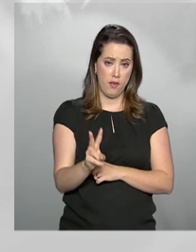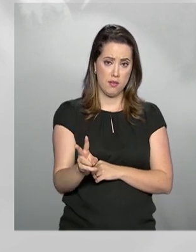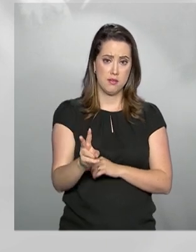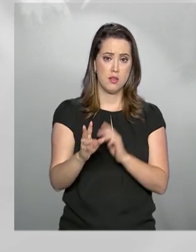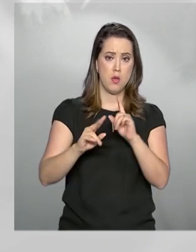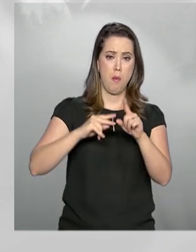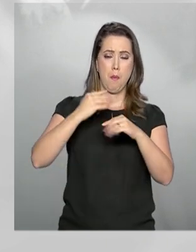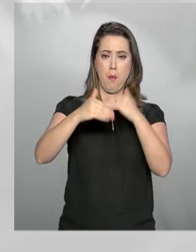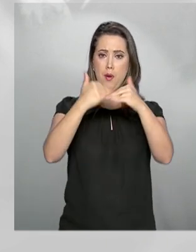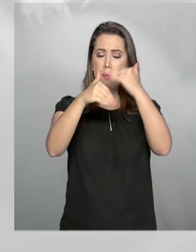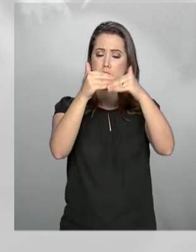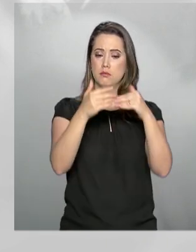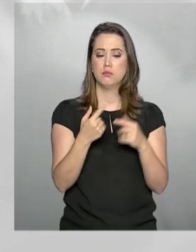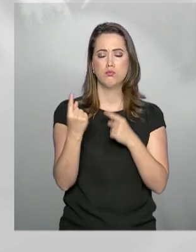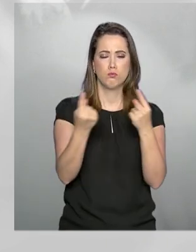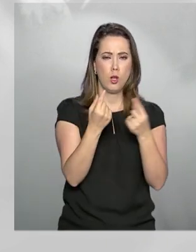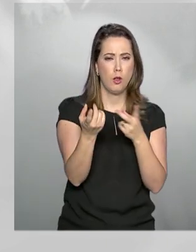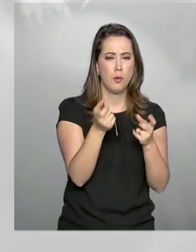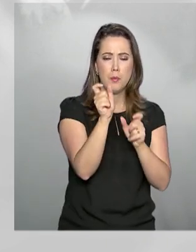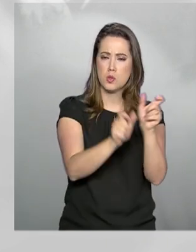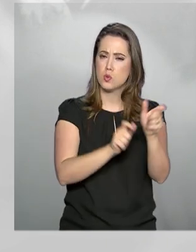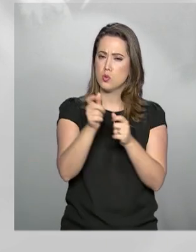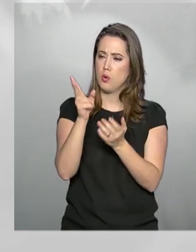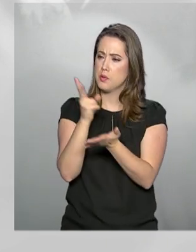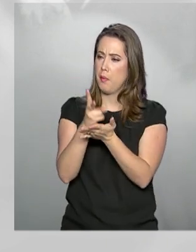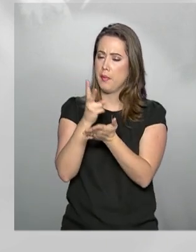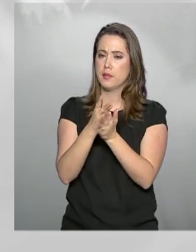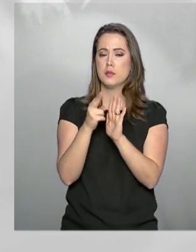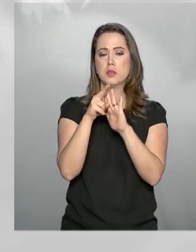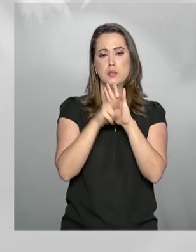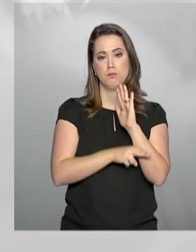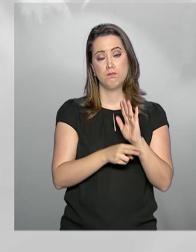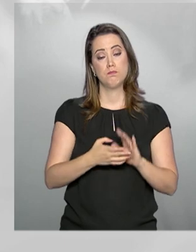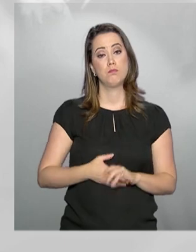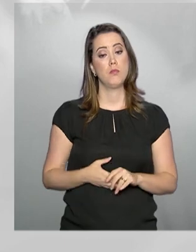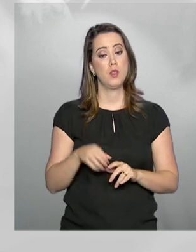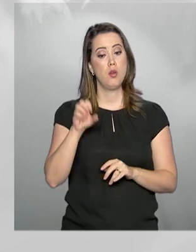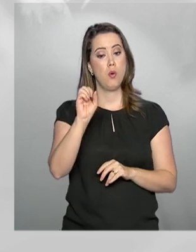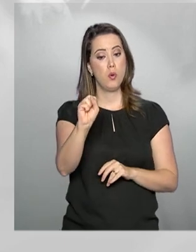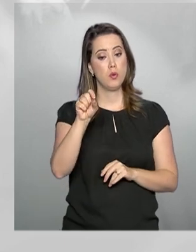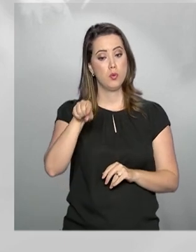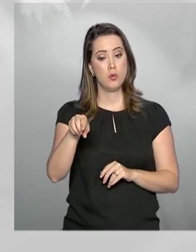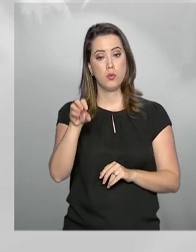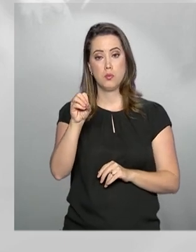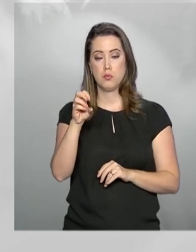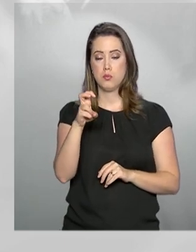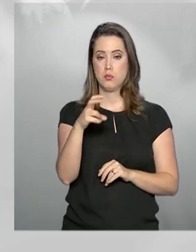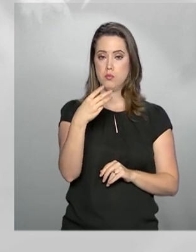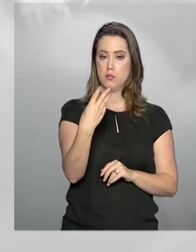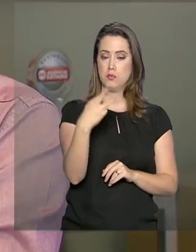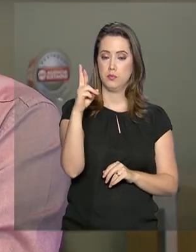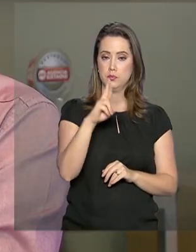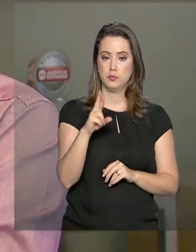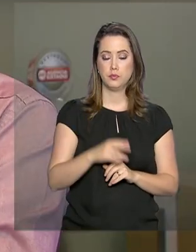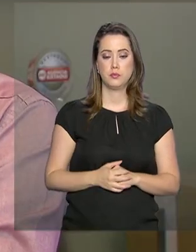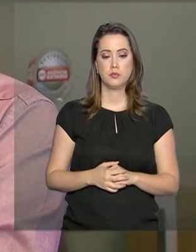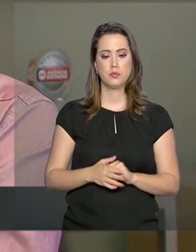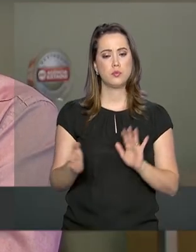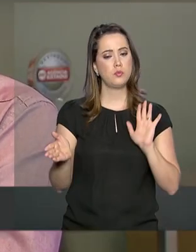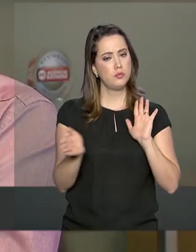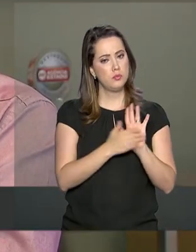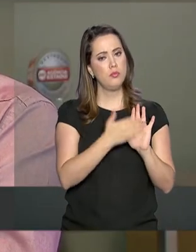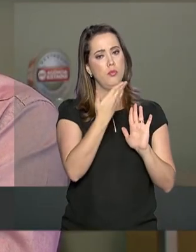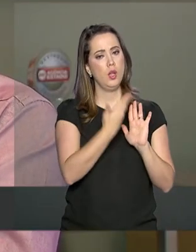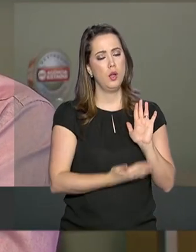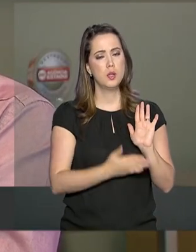para cada um dos trabalhadores brasileiros que seguem o regime geral. R$ 8.053. As propostas